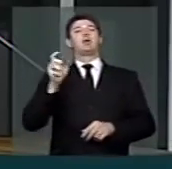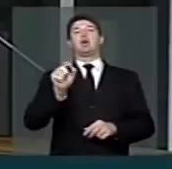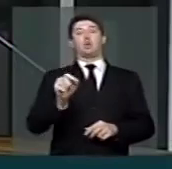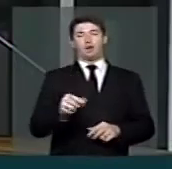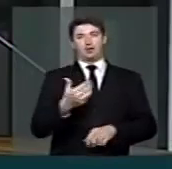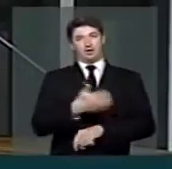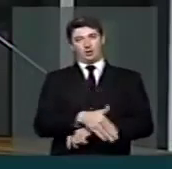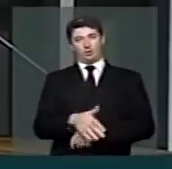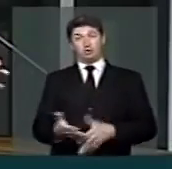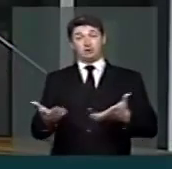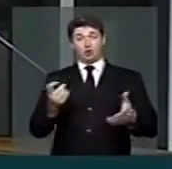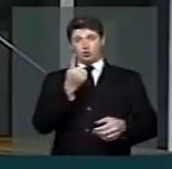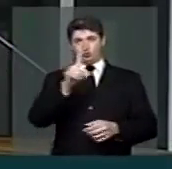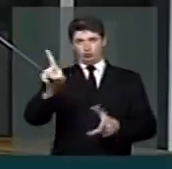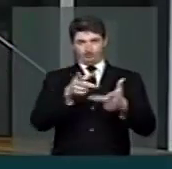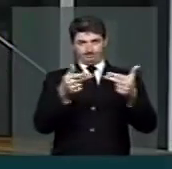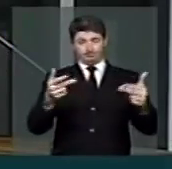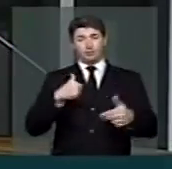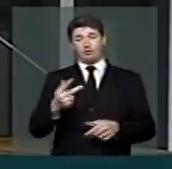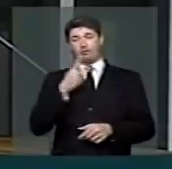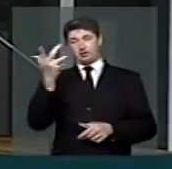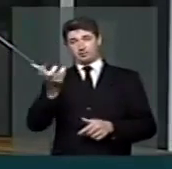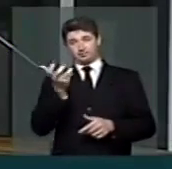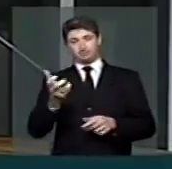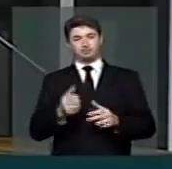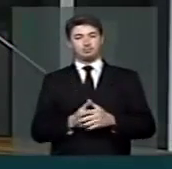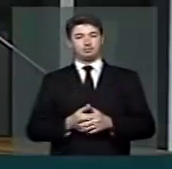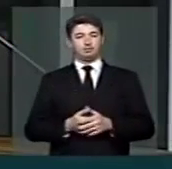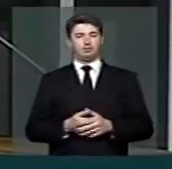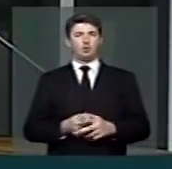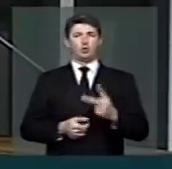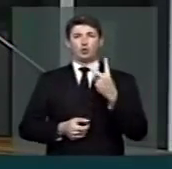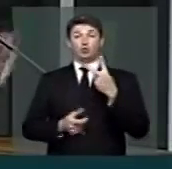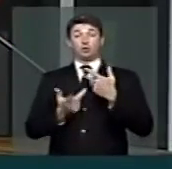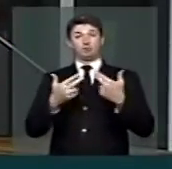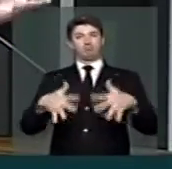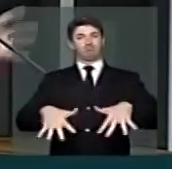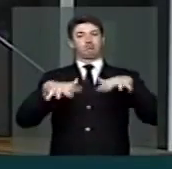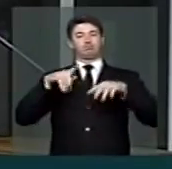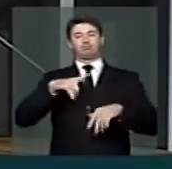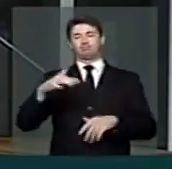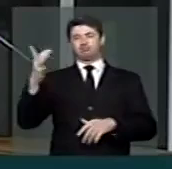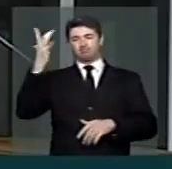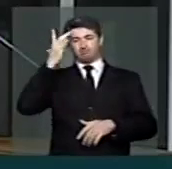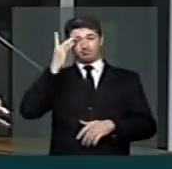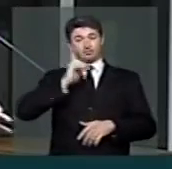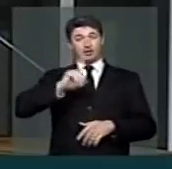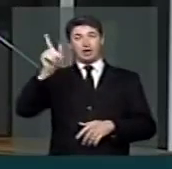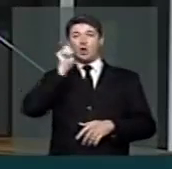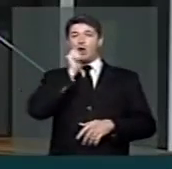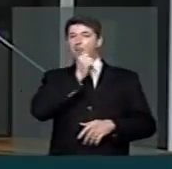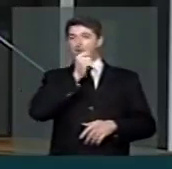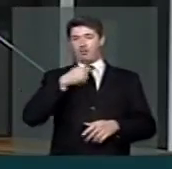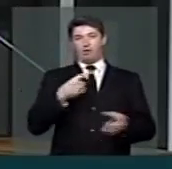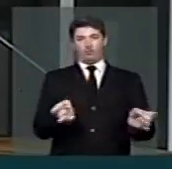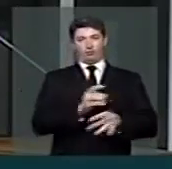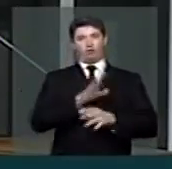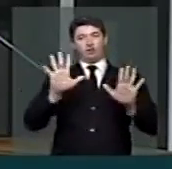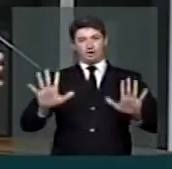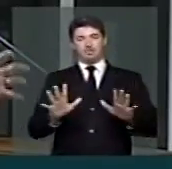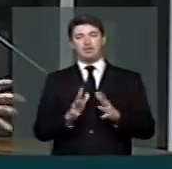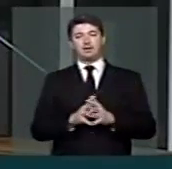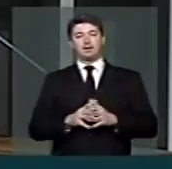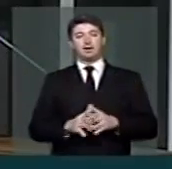das ruas. Por último, presidente, quero registrar dois grandes eventos que vão acontecer no Amapá para concluir o meu pronunciamento desta